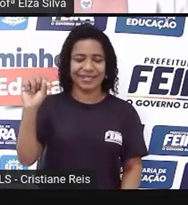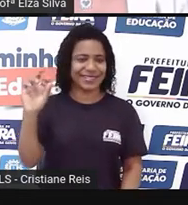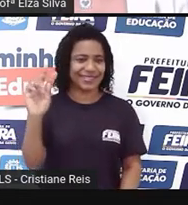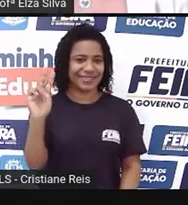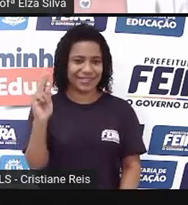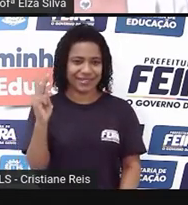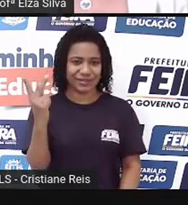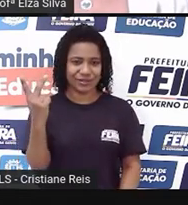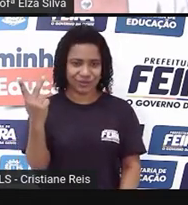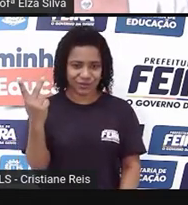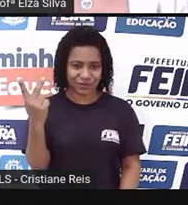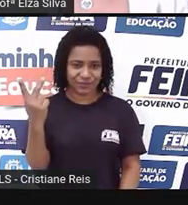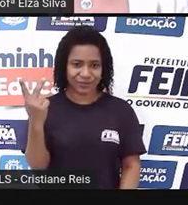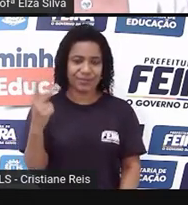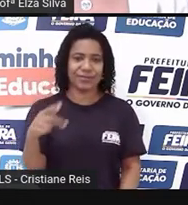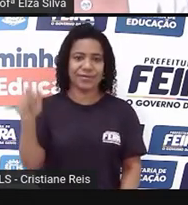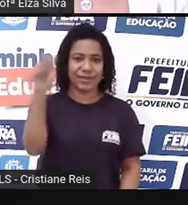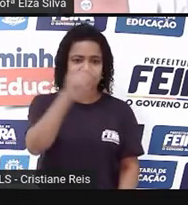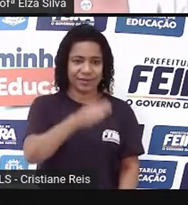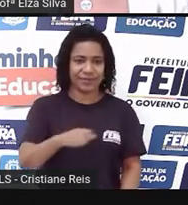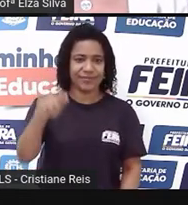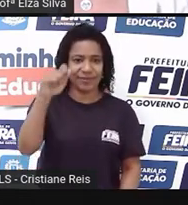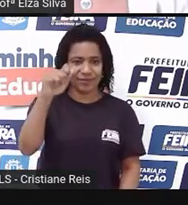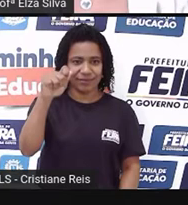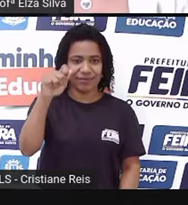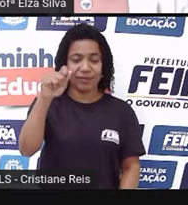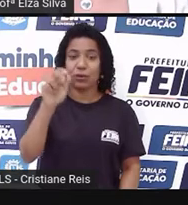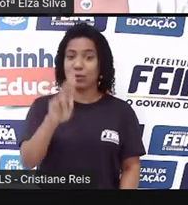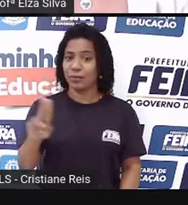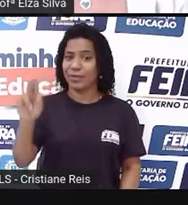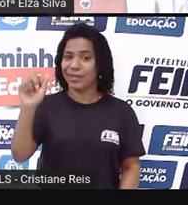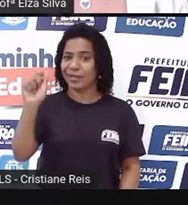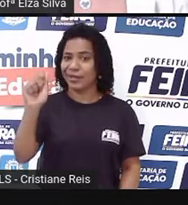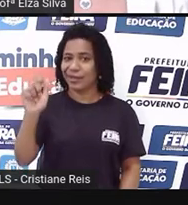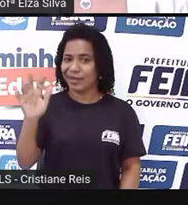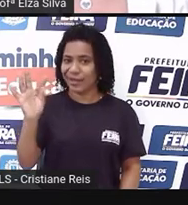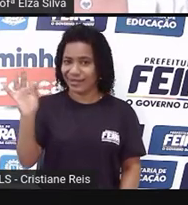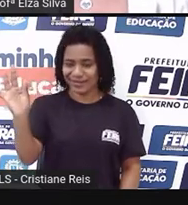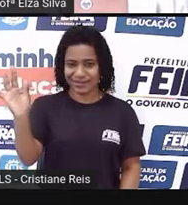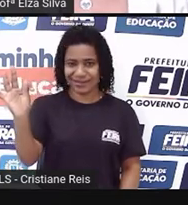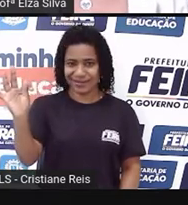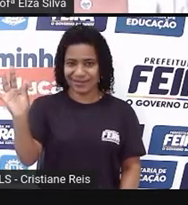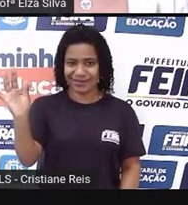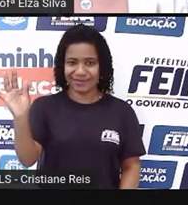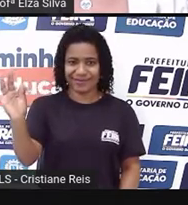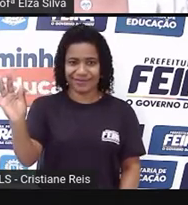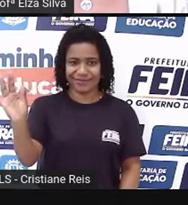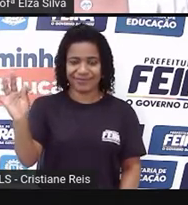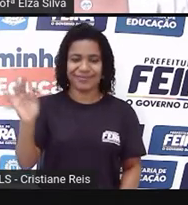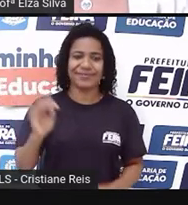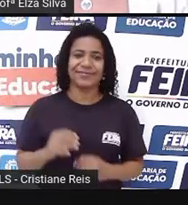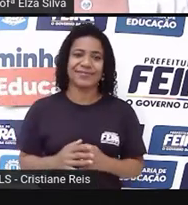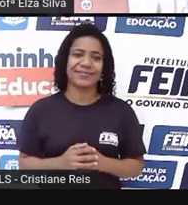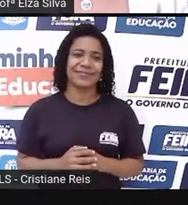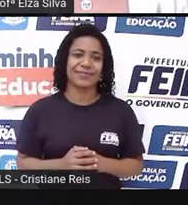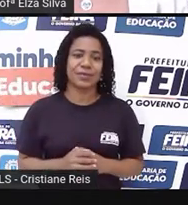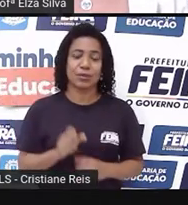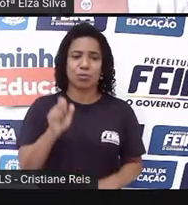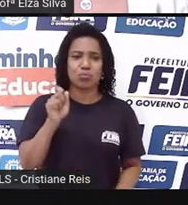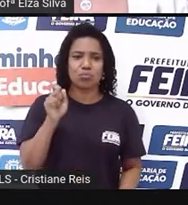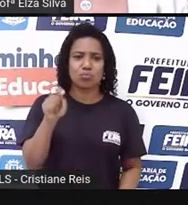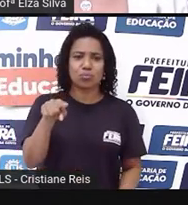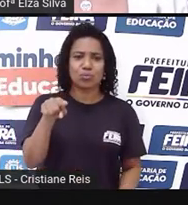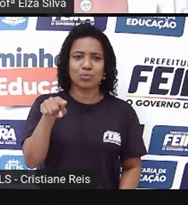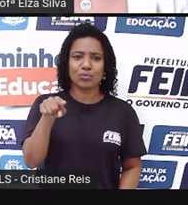arroba será at o-u-t-l-o-o-k ponto